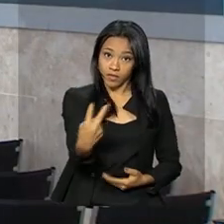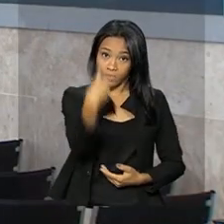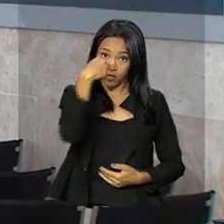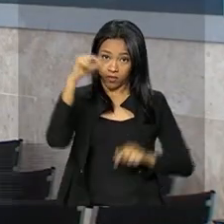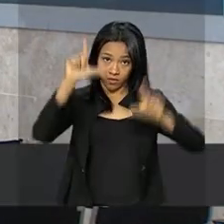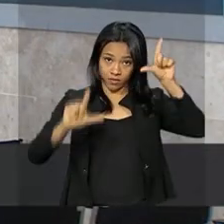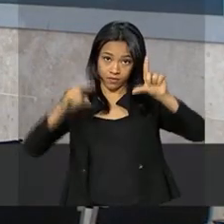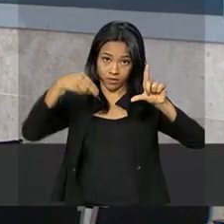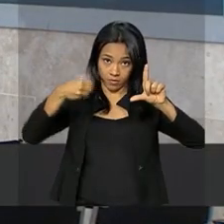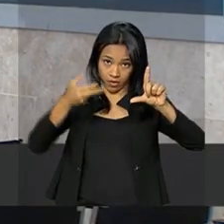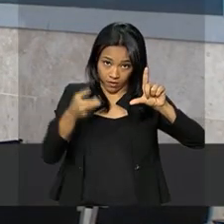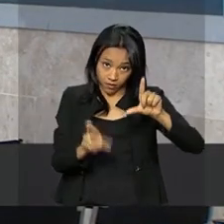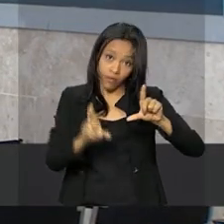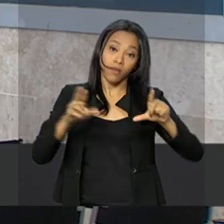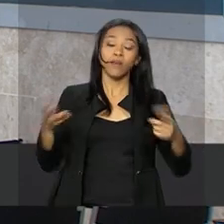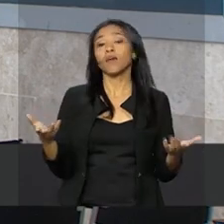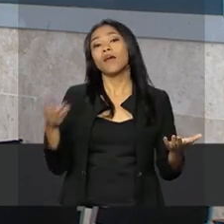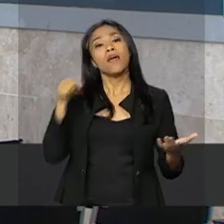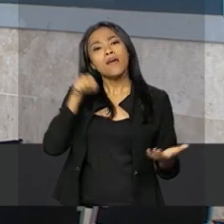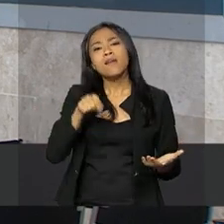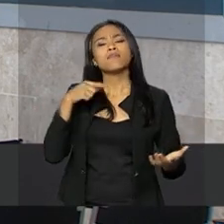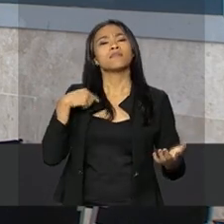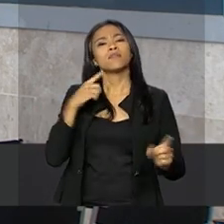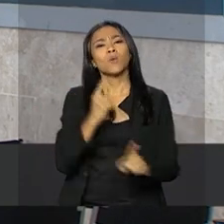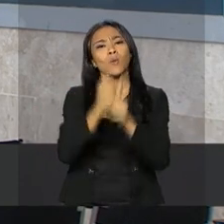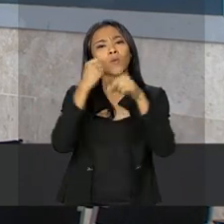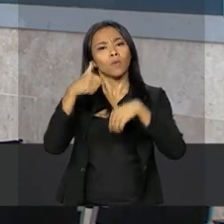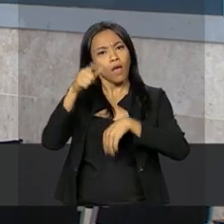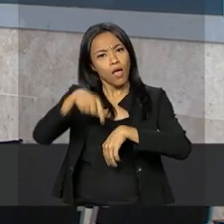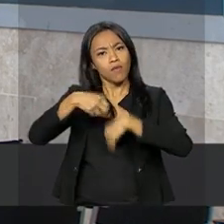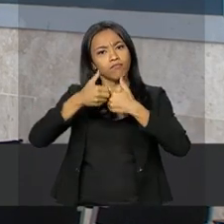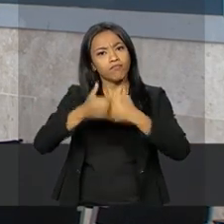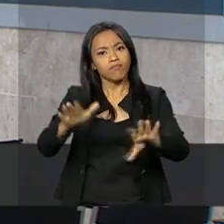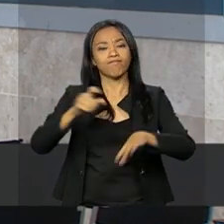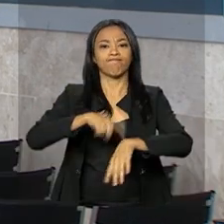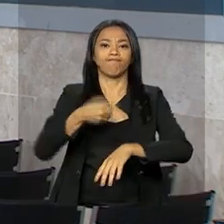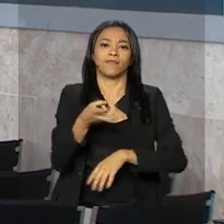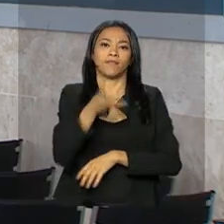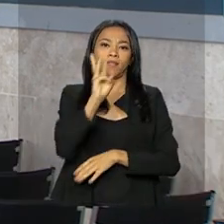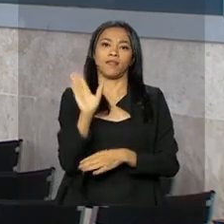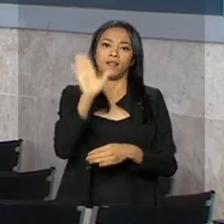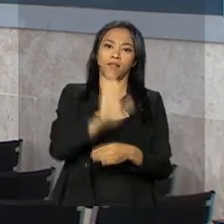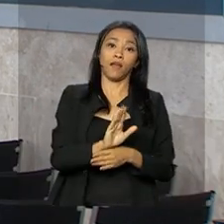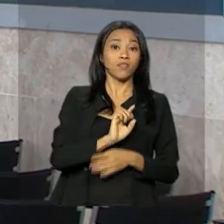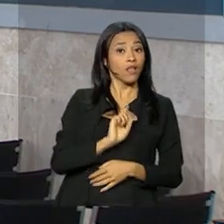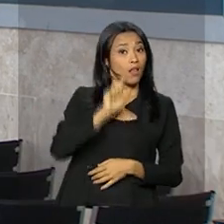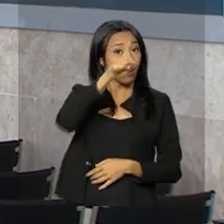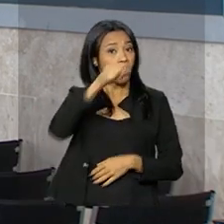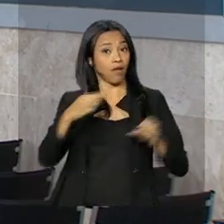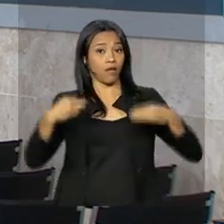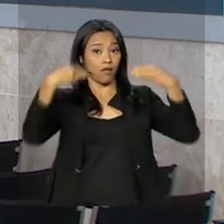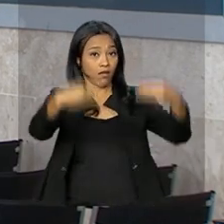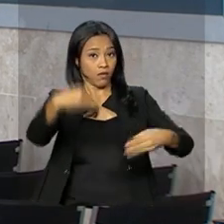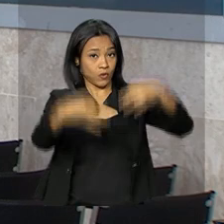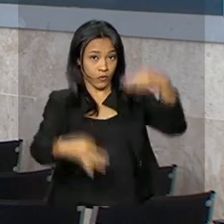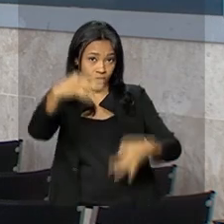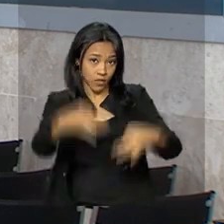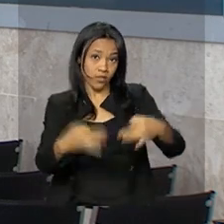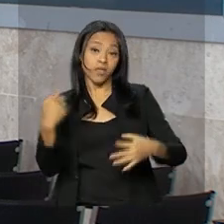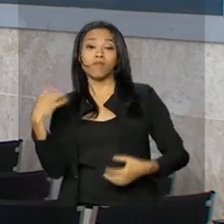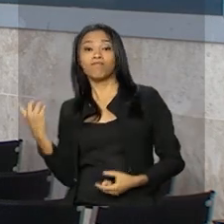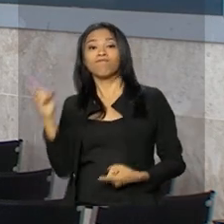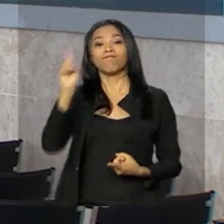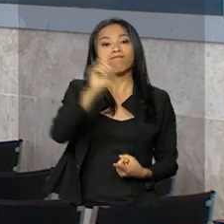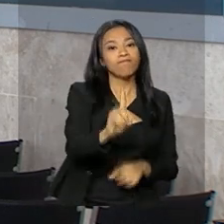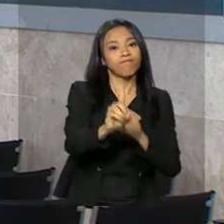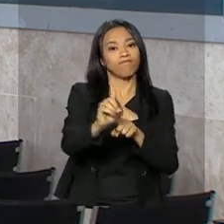TV NBR. Essa cerimônia está prevista pra acontecer às três da tarde lá no Ministério da Justiça. E também participa dela o ministro